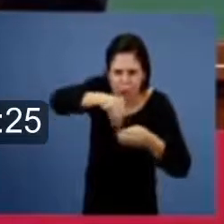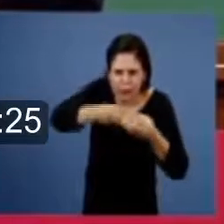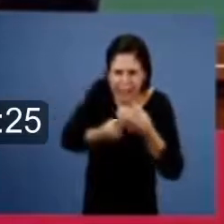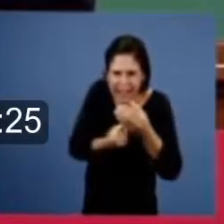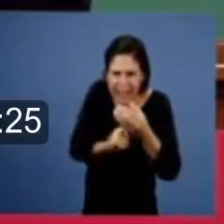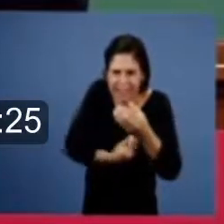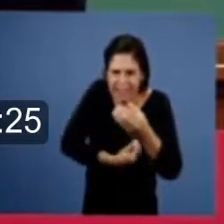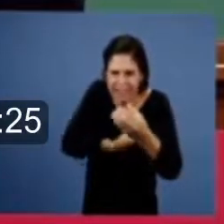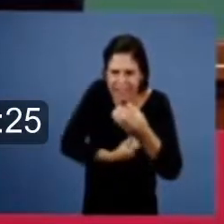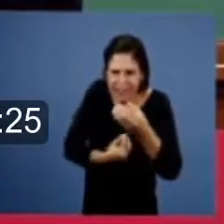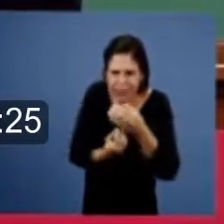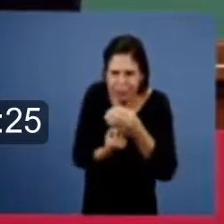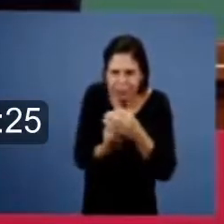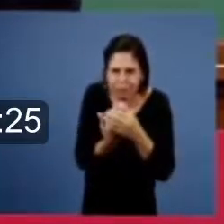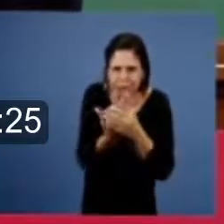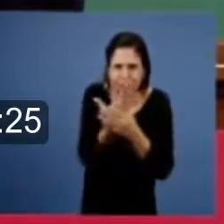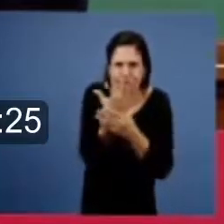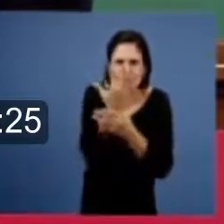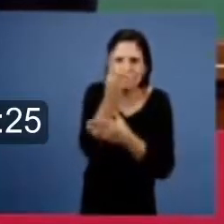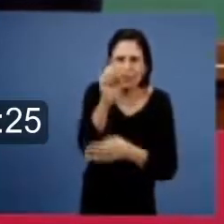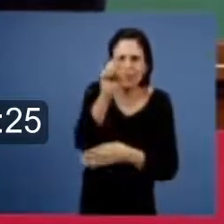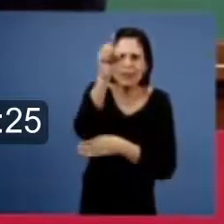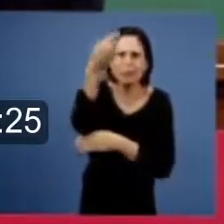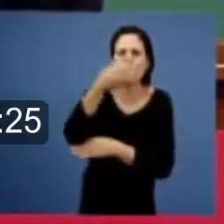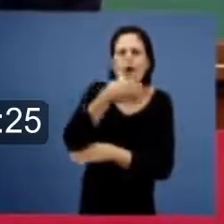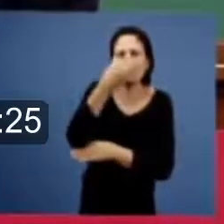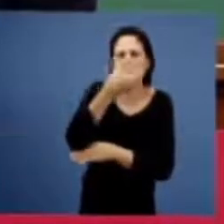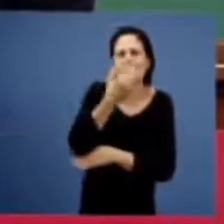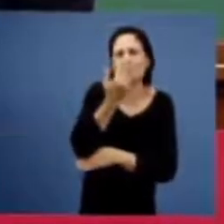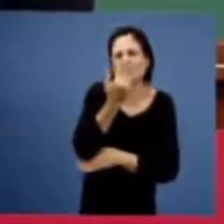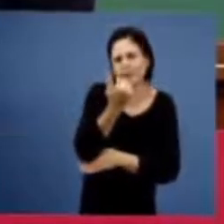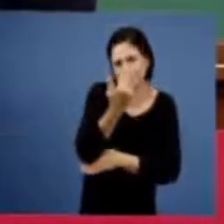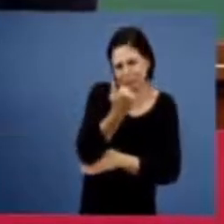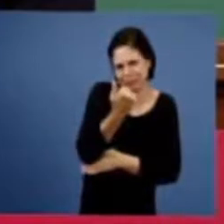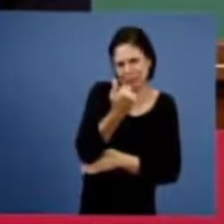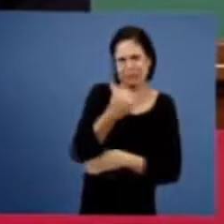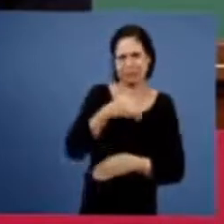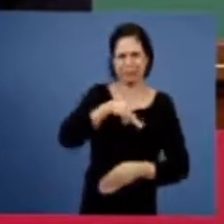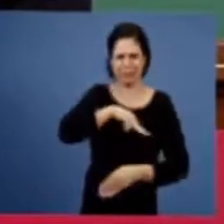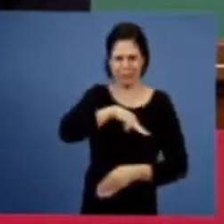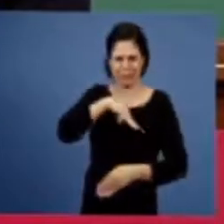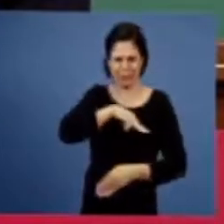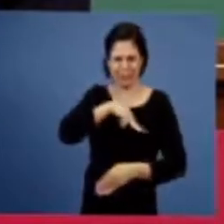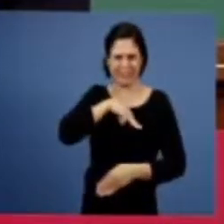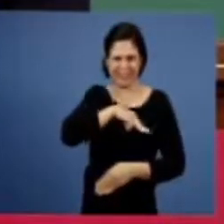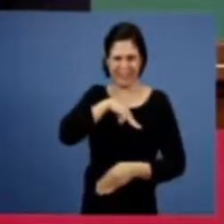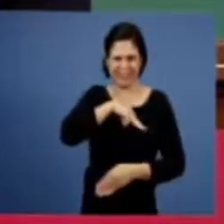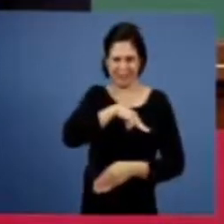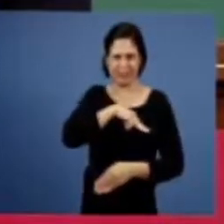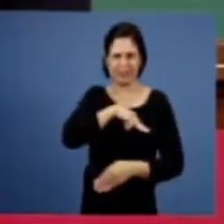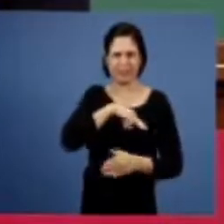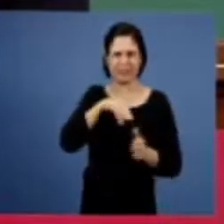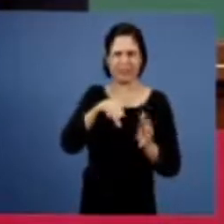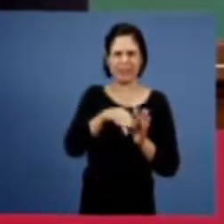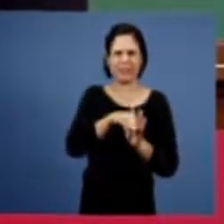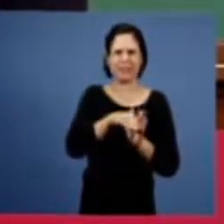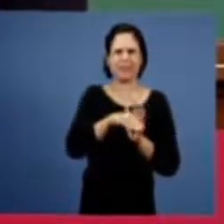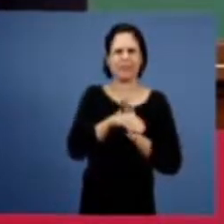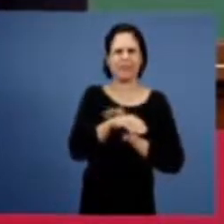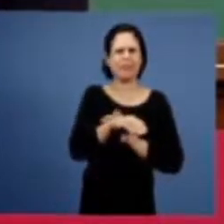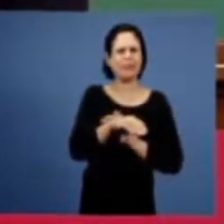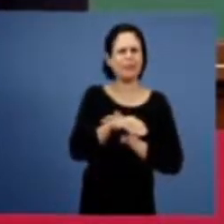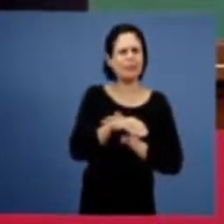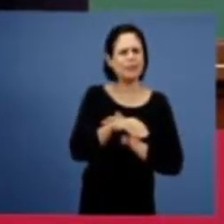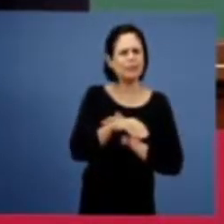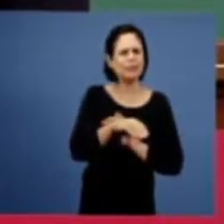aconteceu aqui em Mateus 13 verso 25 nós vamos ver esse fruto que serve de alimento